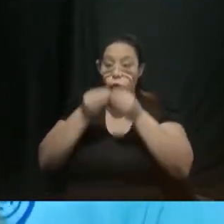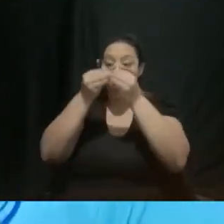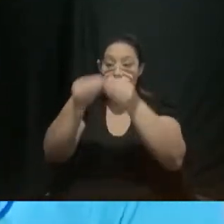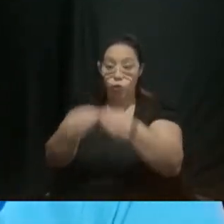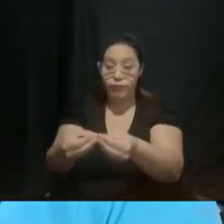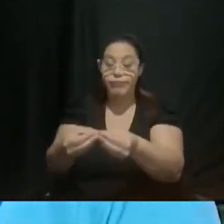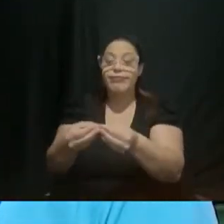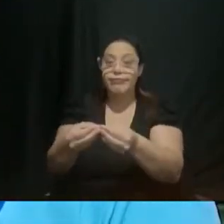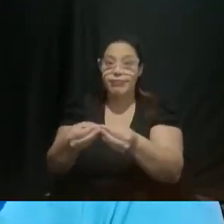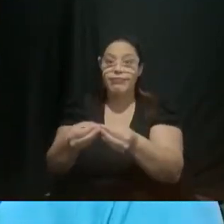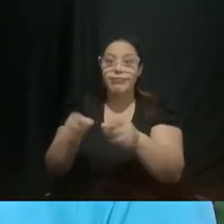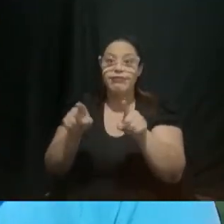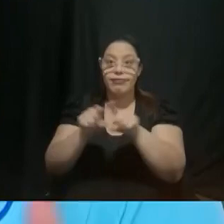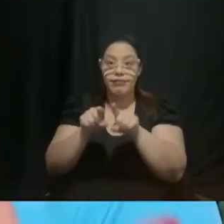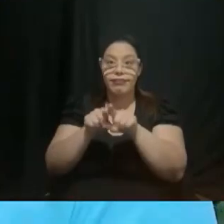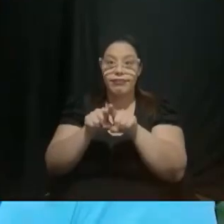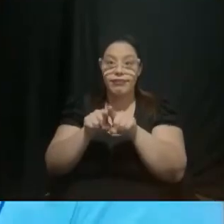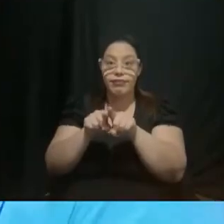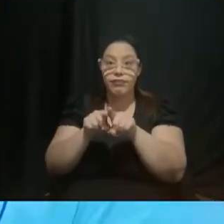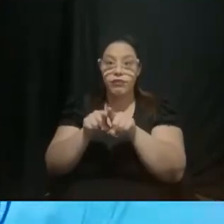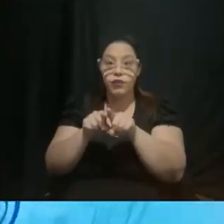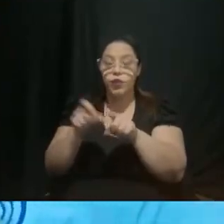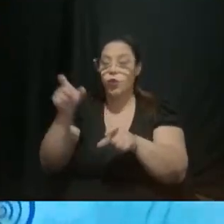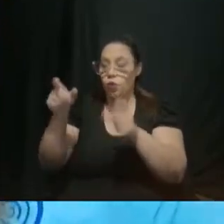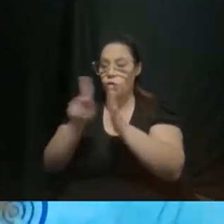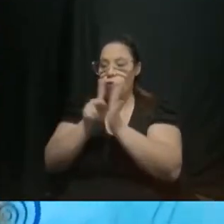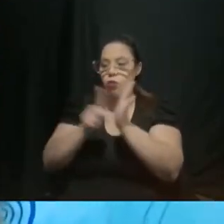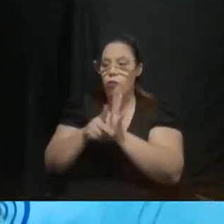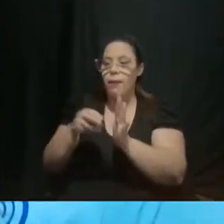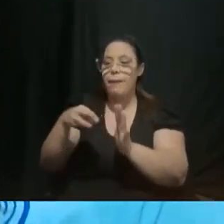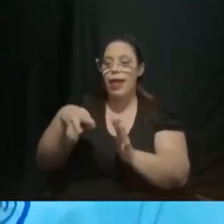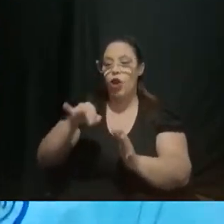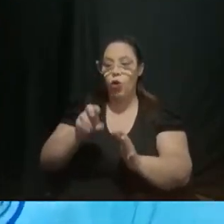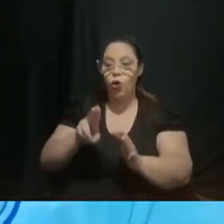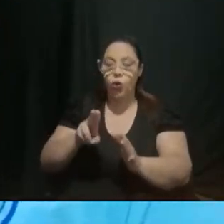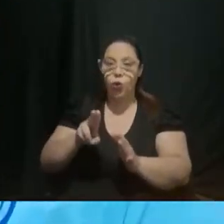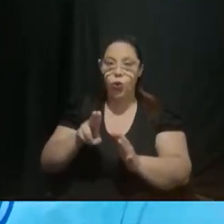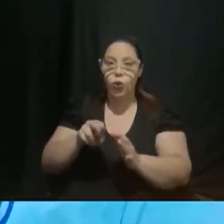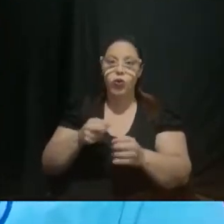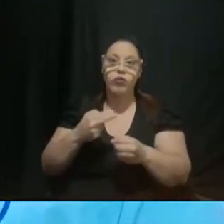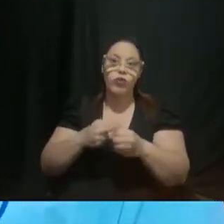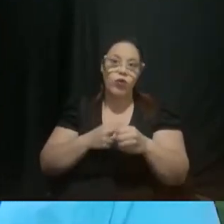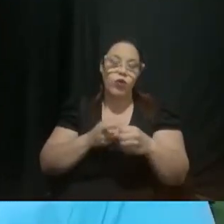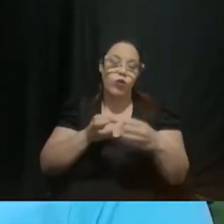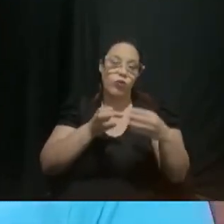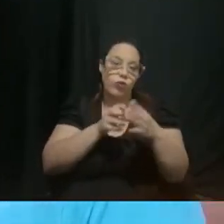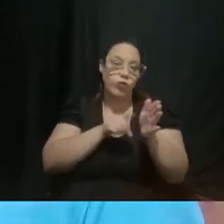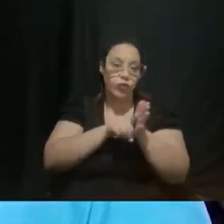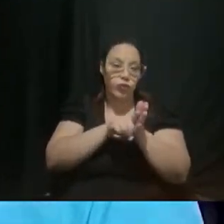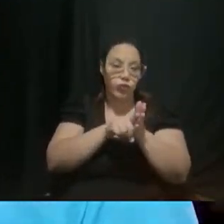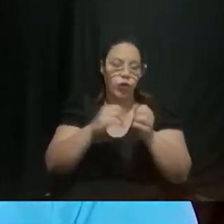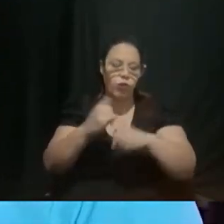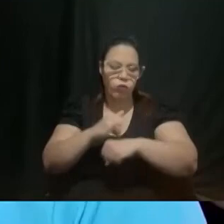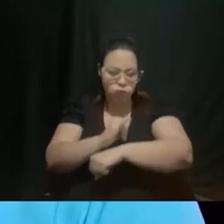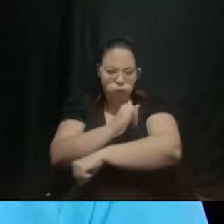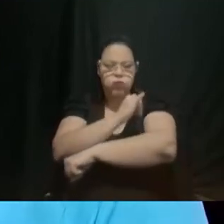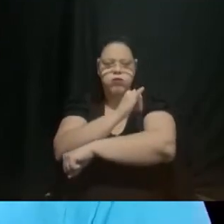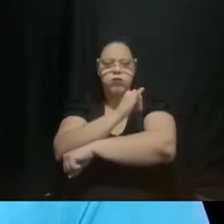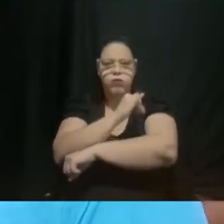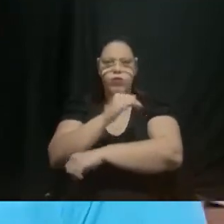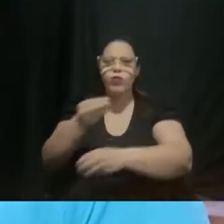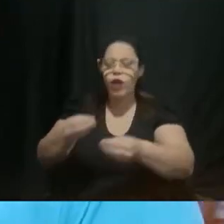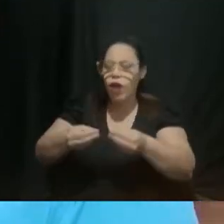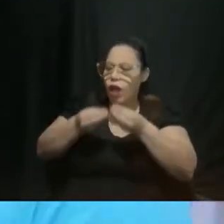Unicamp tanto o Projeto Menu tanto também o Centro de Pesquisa de Obesidade e Comorbidades que a gente pode levar a toda a sociedade